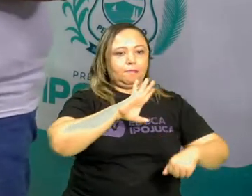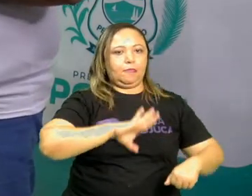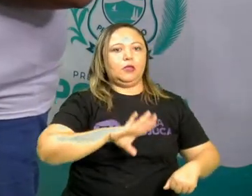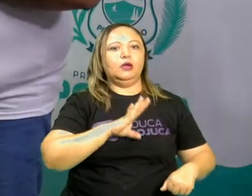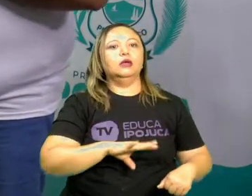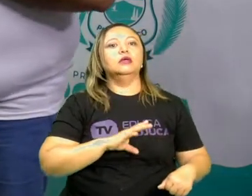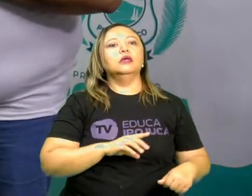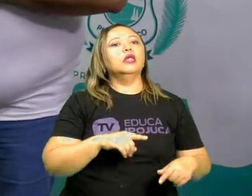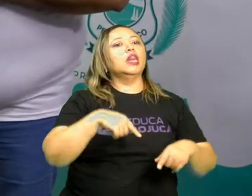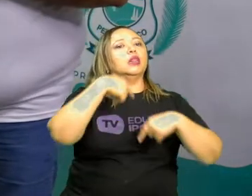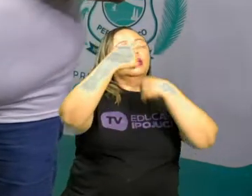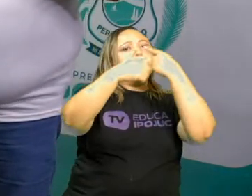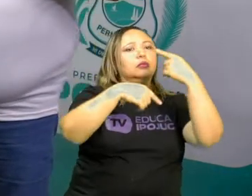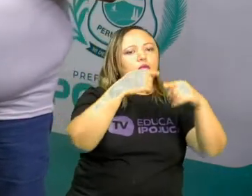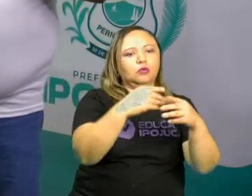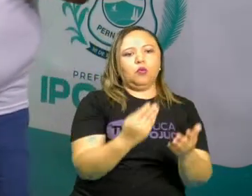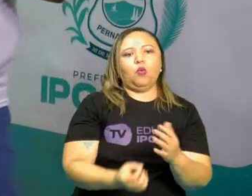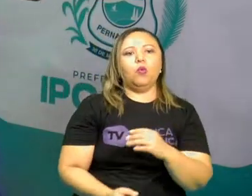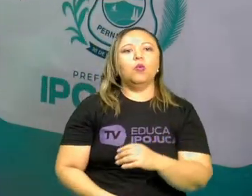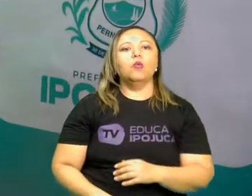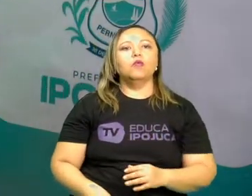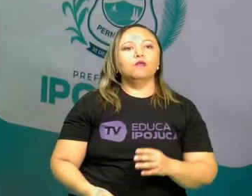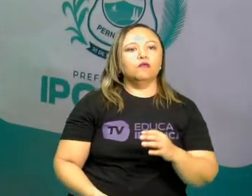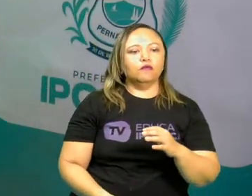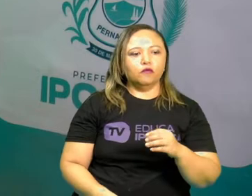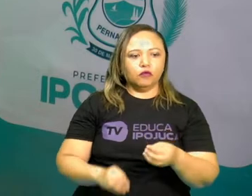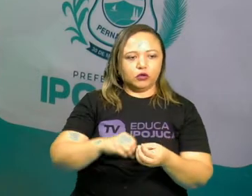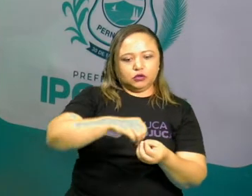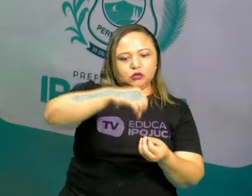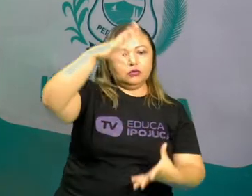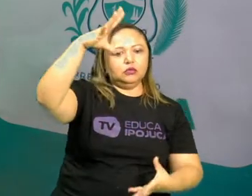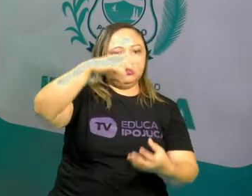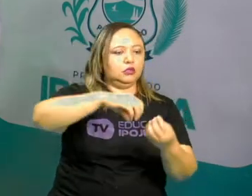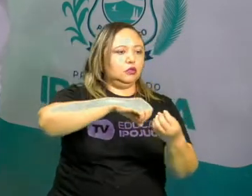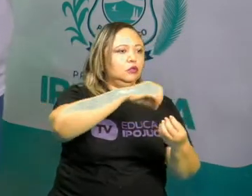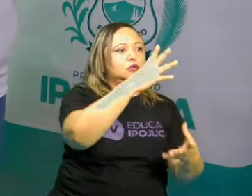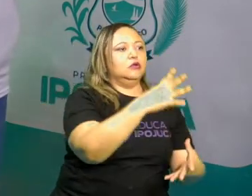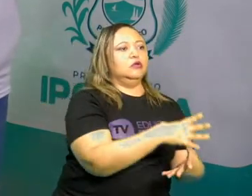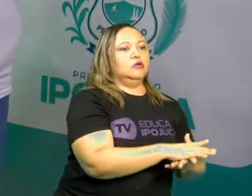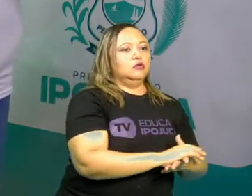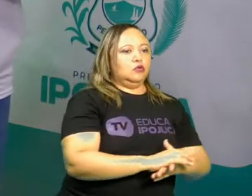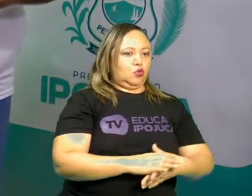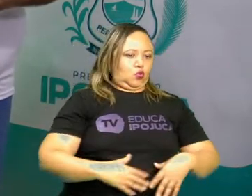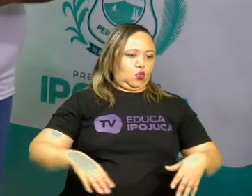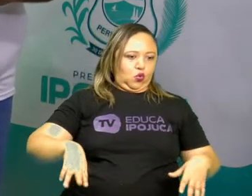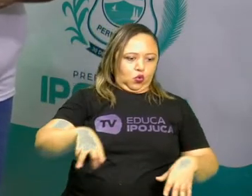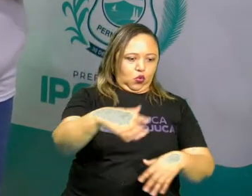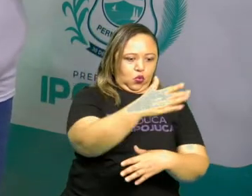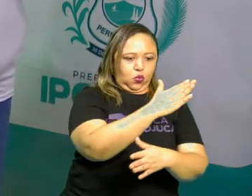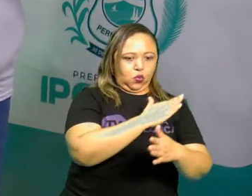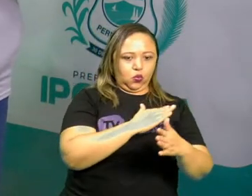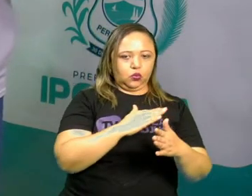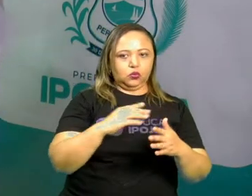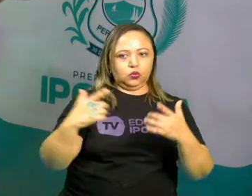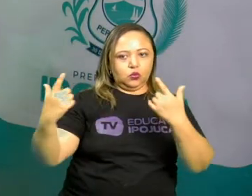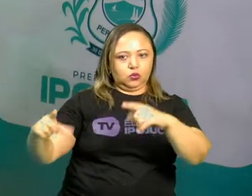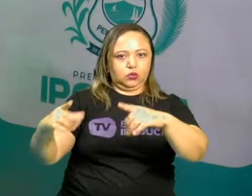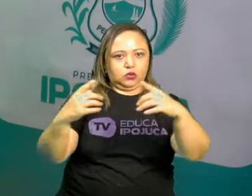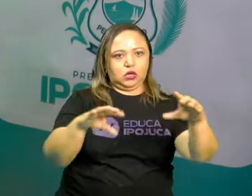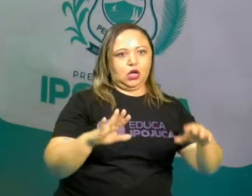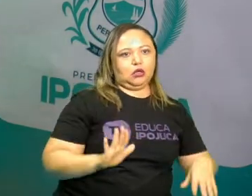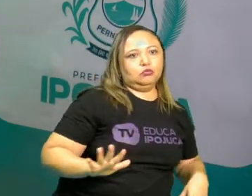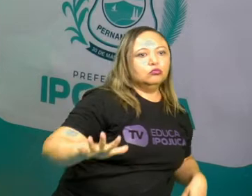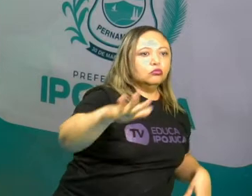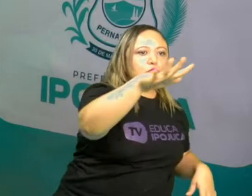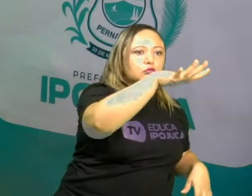e cidades portuárias. A nossa cidade, por exemplo, Ipojuca, hoje é uma cidade portuária, o nosso porto é um dos